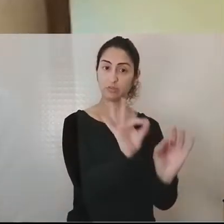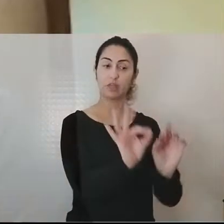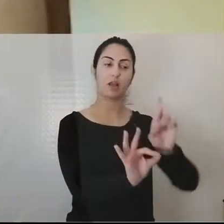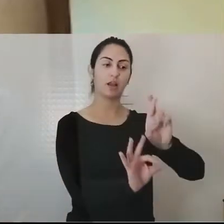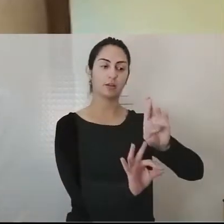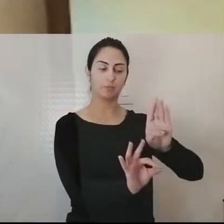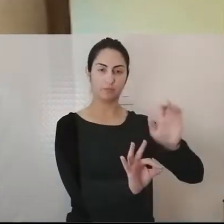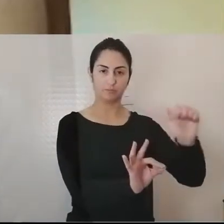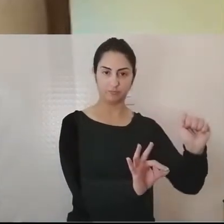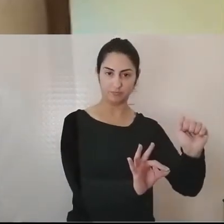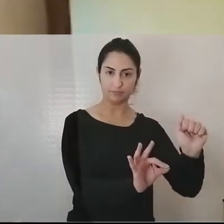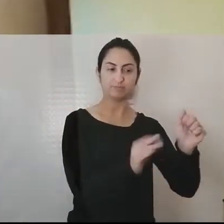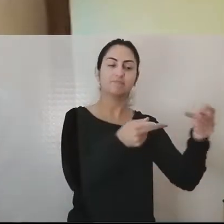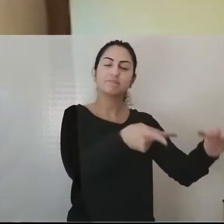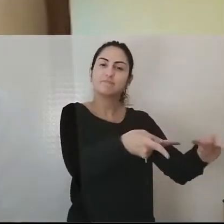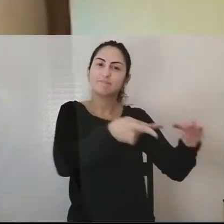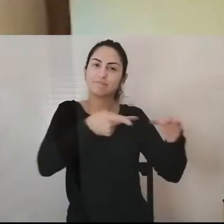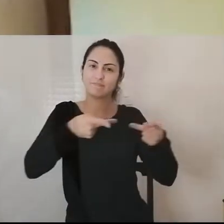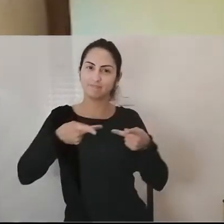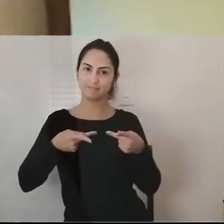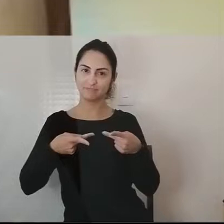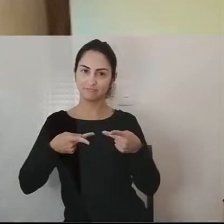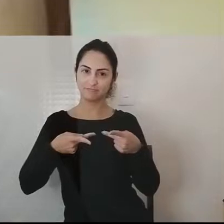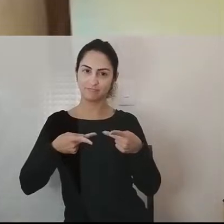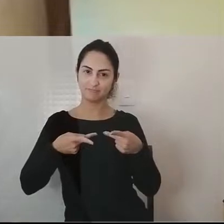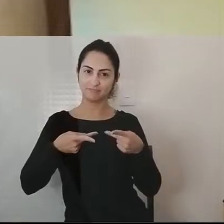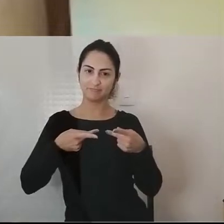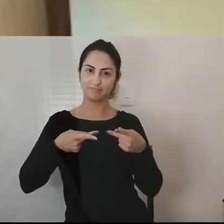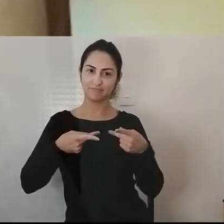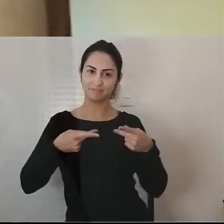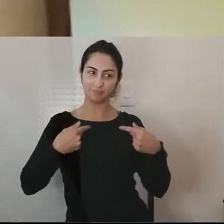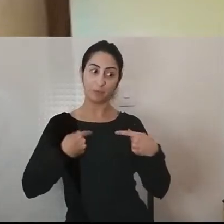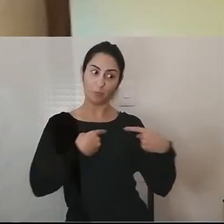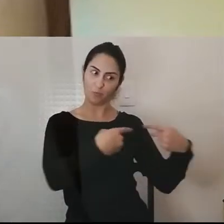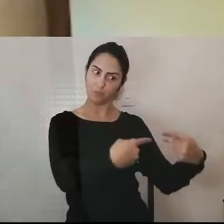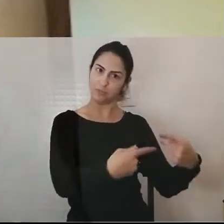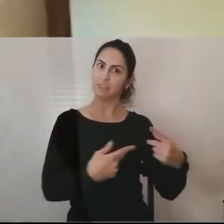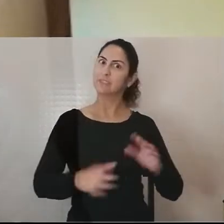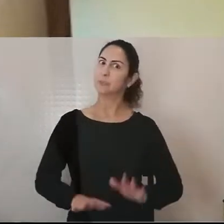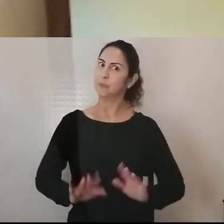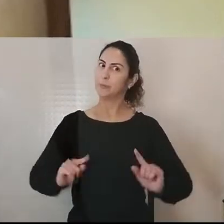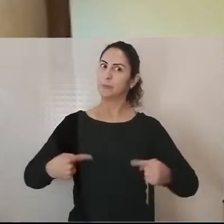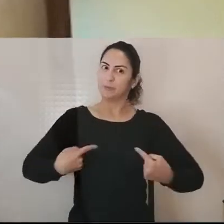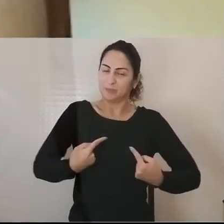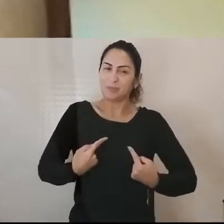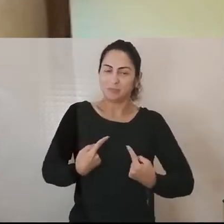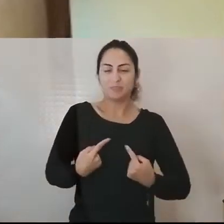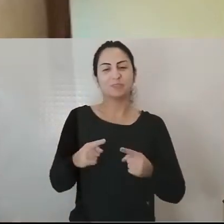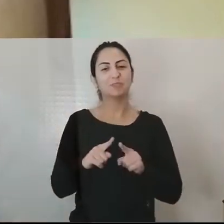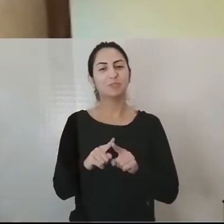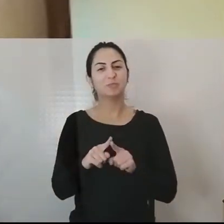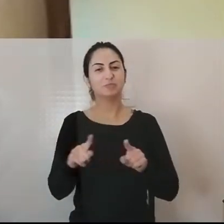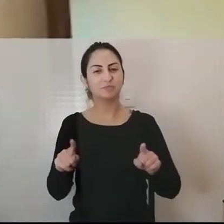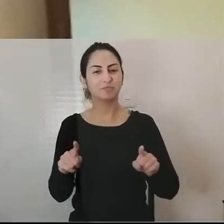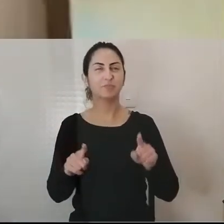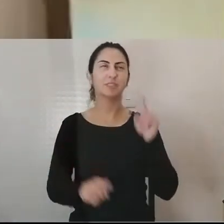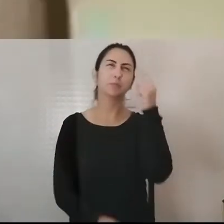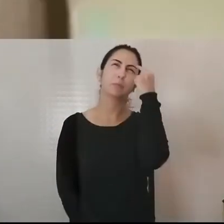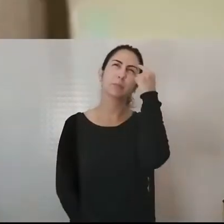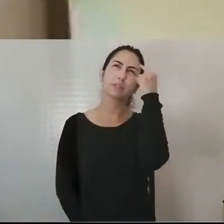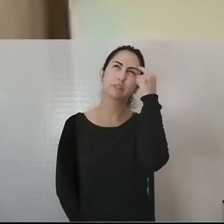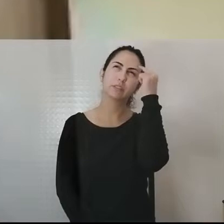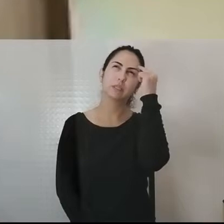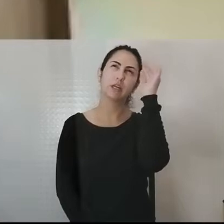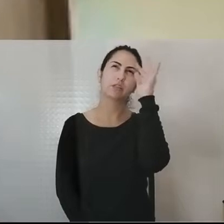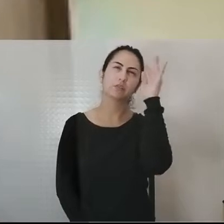pelo convite, um convite desafiador, sobretudo para refletir sobre